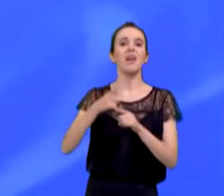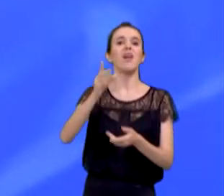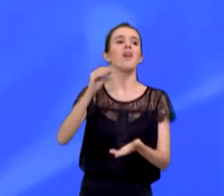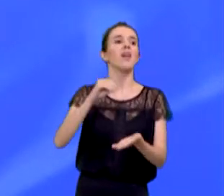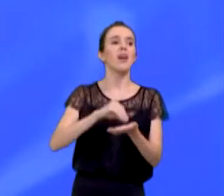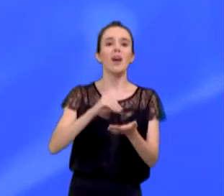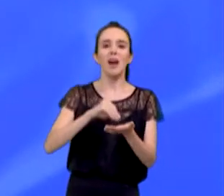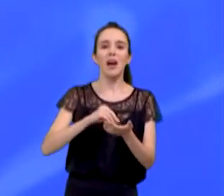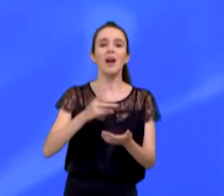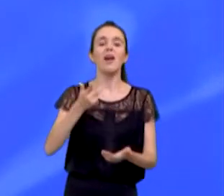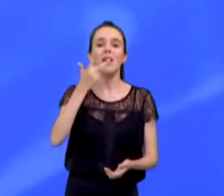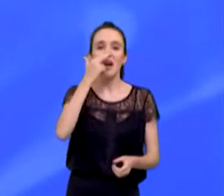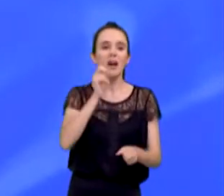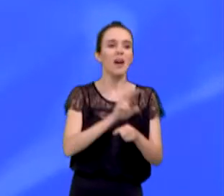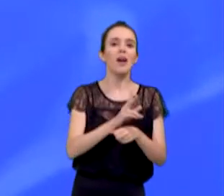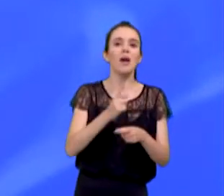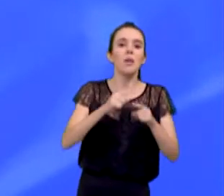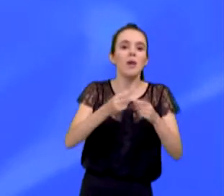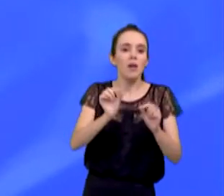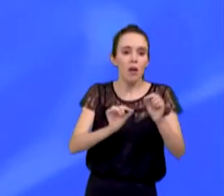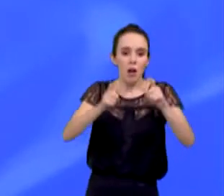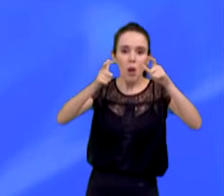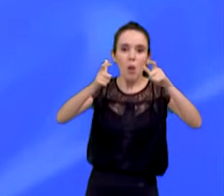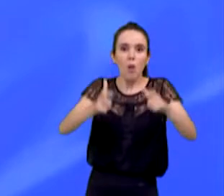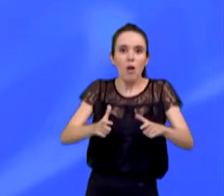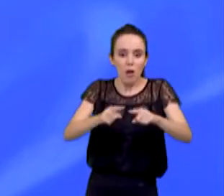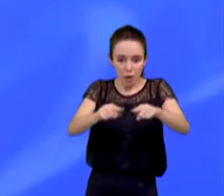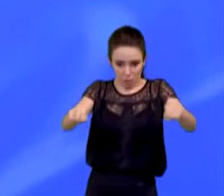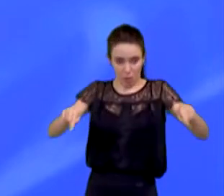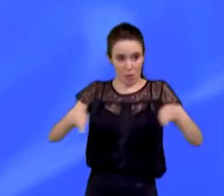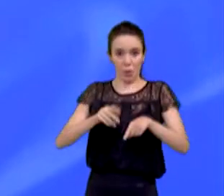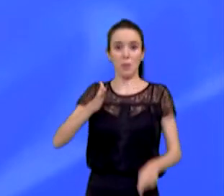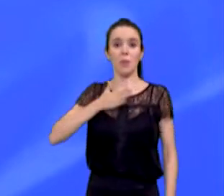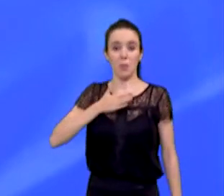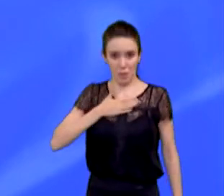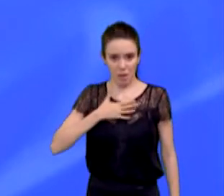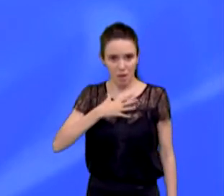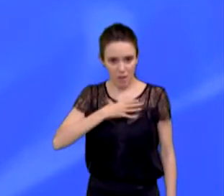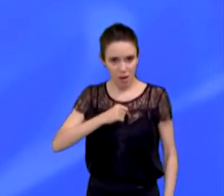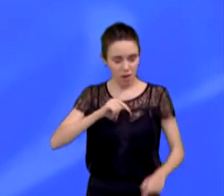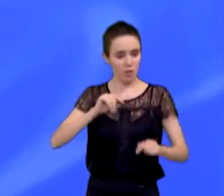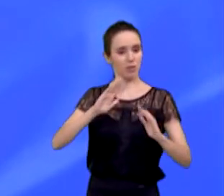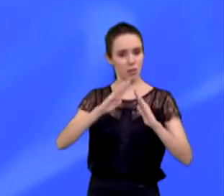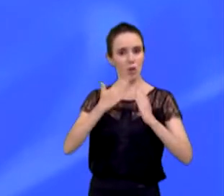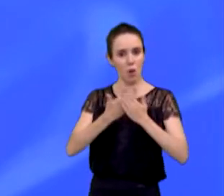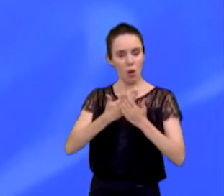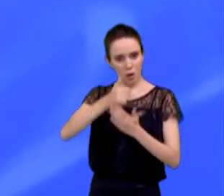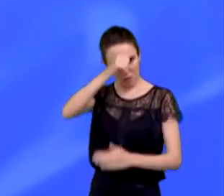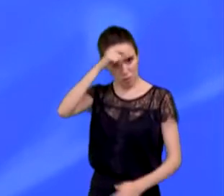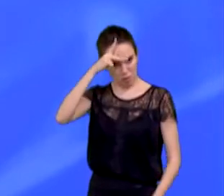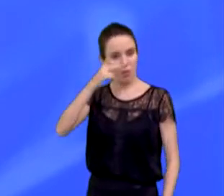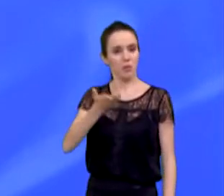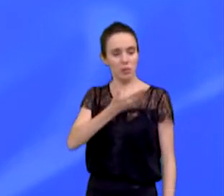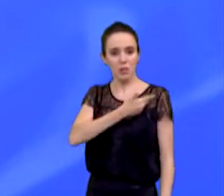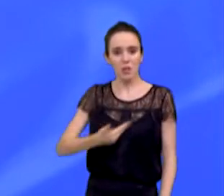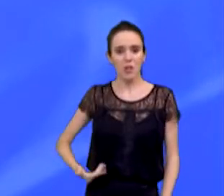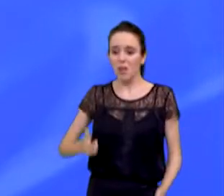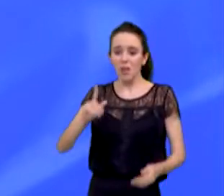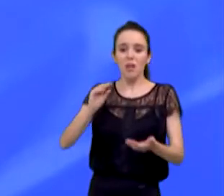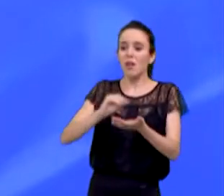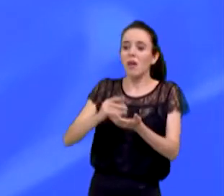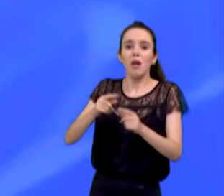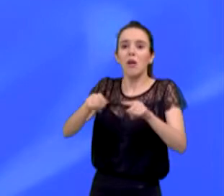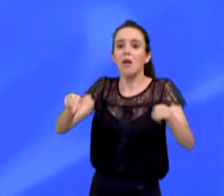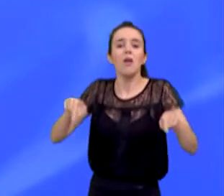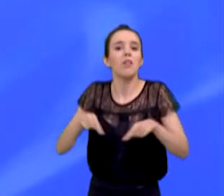aumentar o número de vagas sem mexer na estrutura. Assim, minha filha, por exemplo, que estuda na rede municipal, perdeu o direito à sala de leitura e também de música.